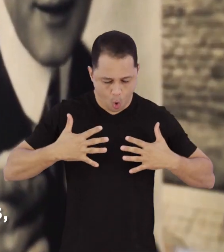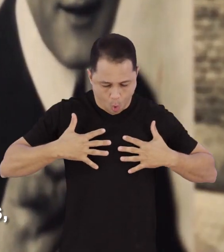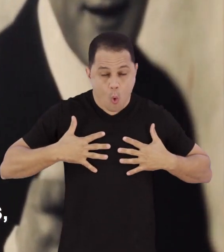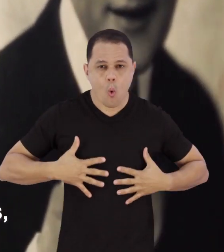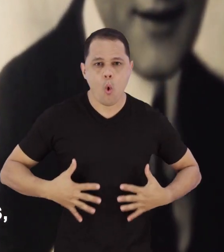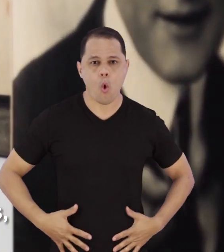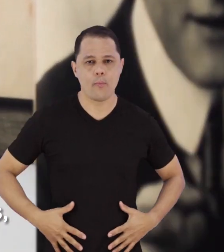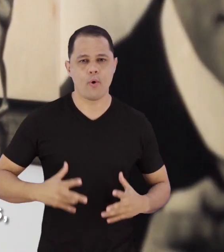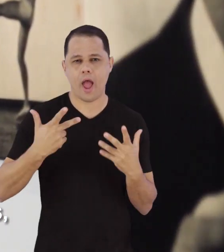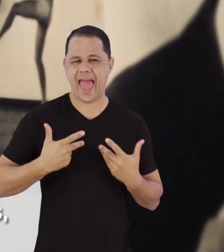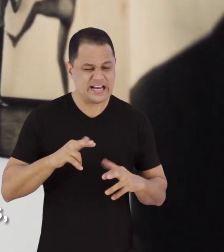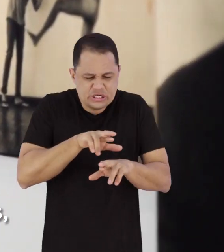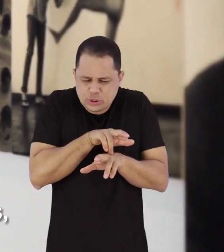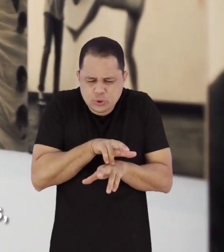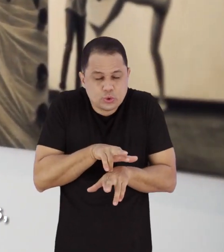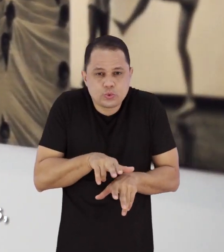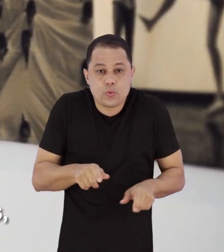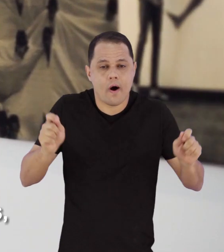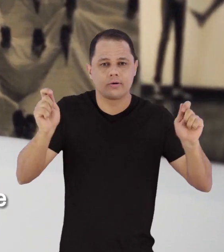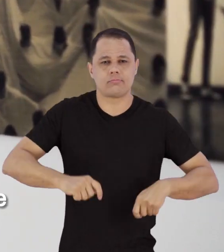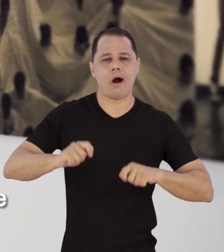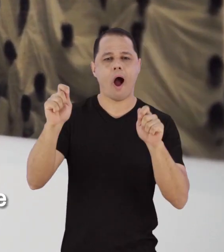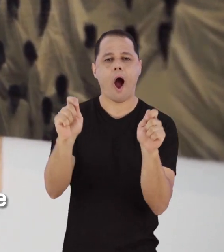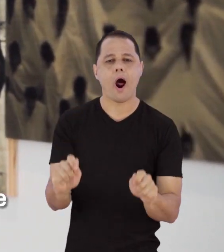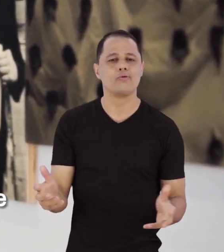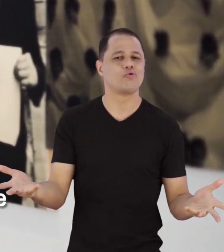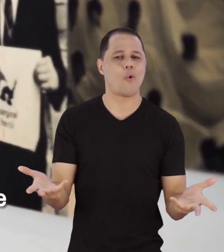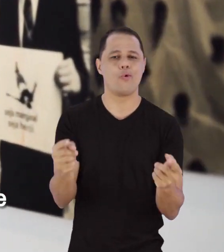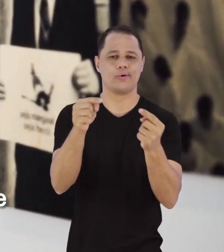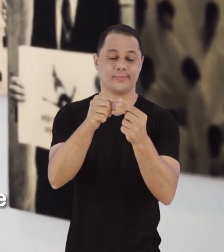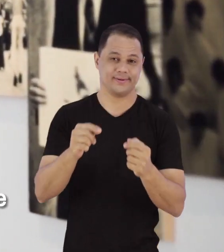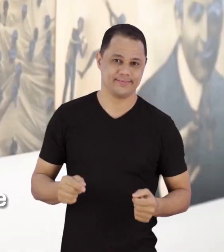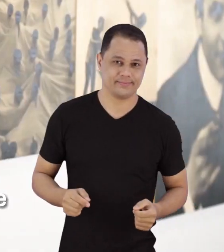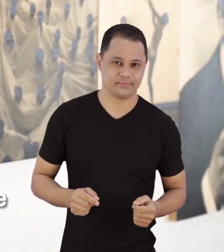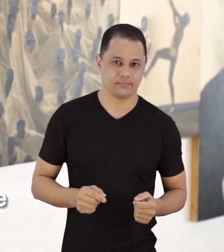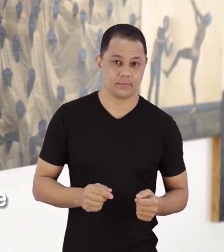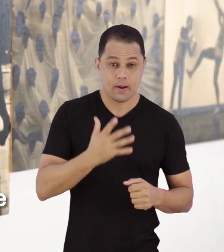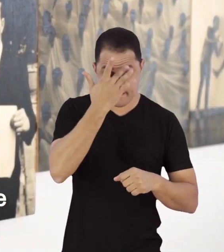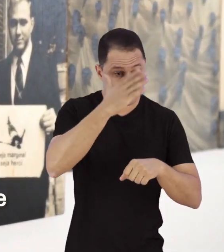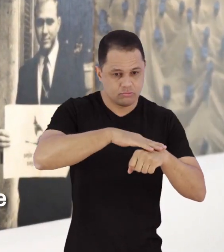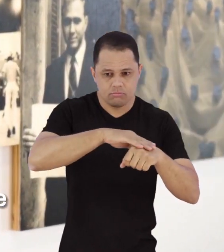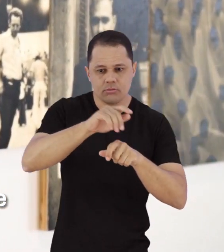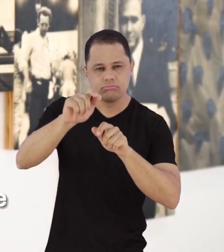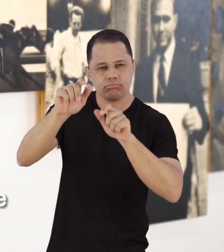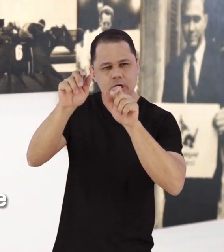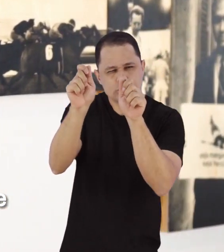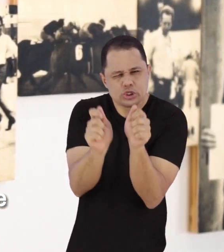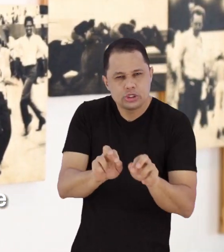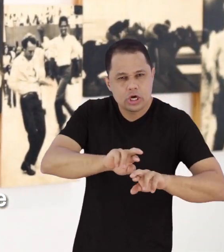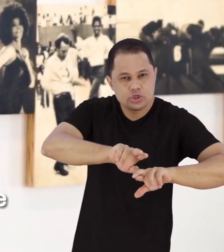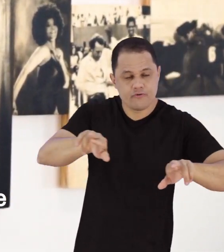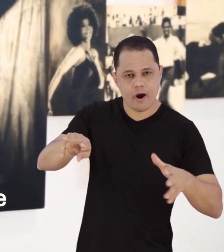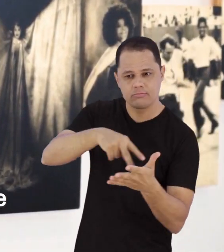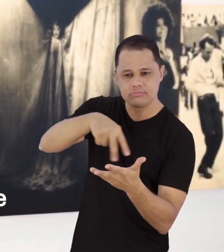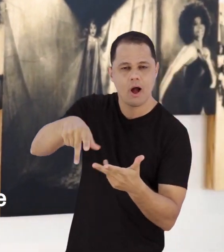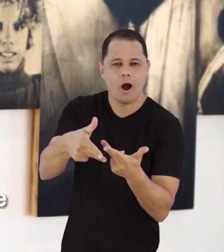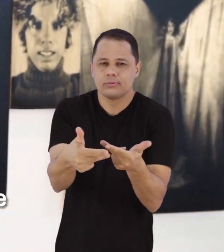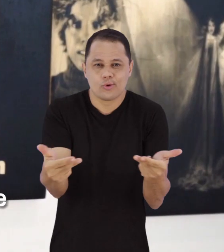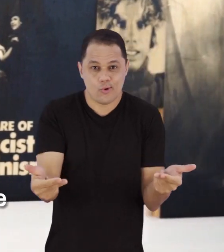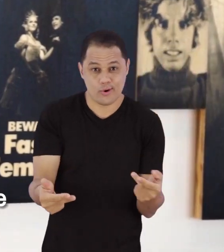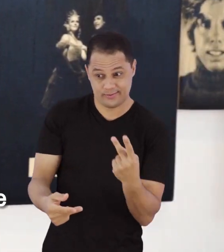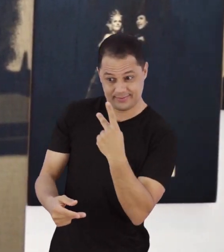Artistas da performance, como Renan Marcondes, testam os limites do corpo ou tentam libertá-lo de comportamentos